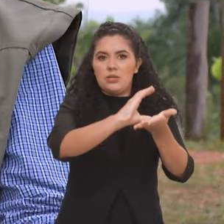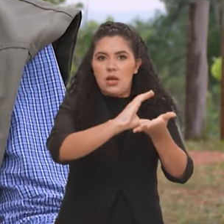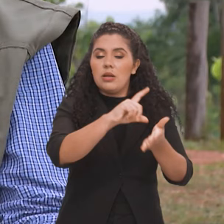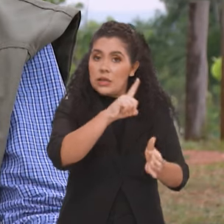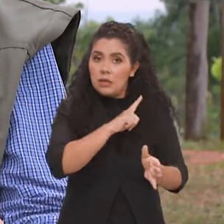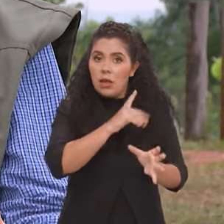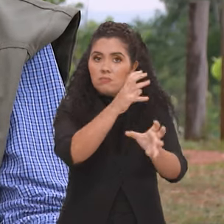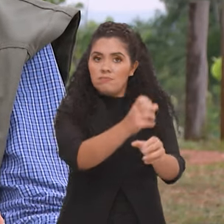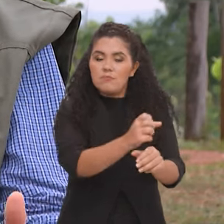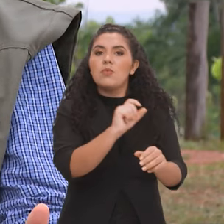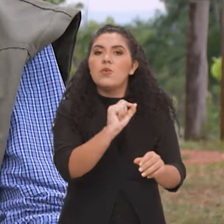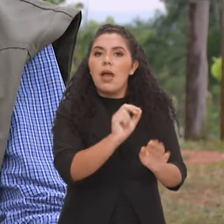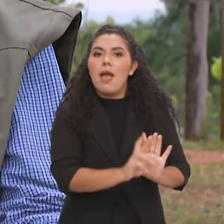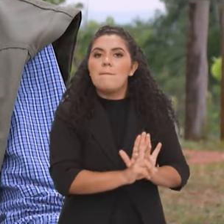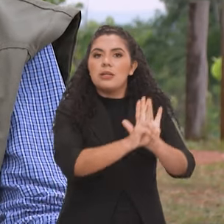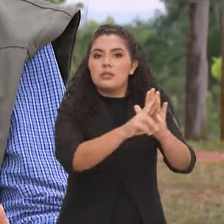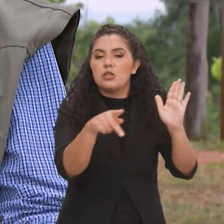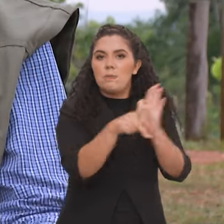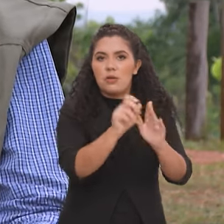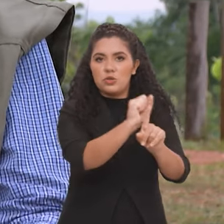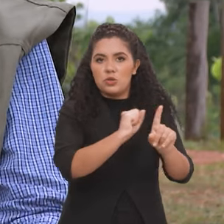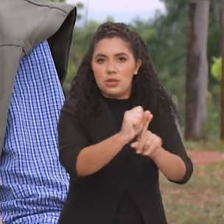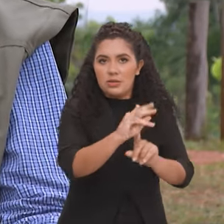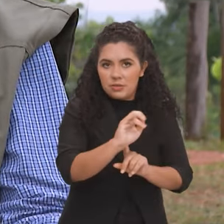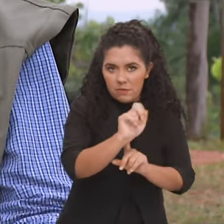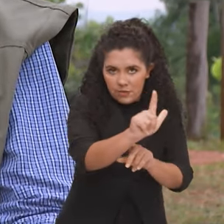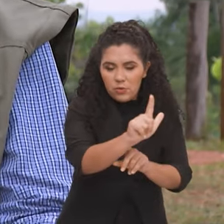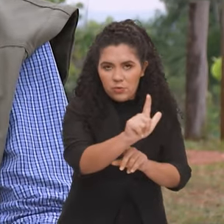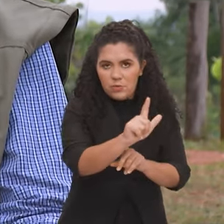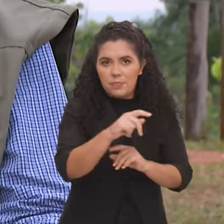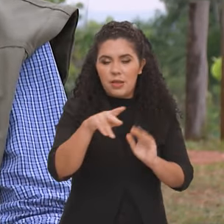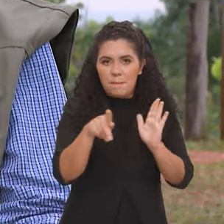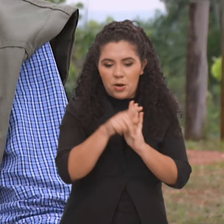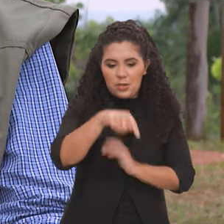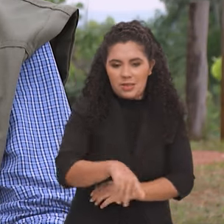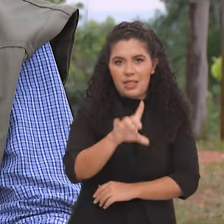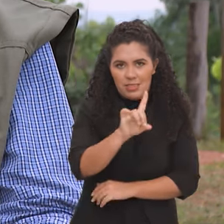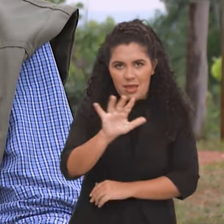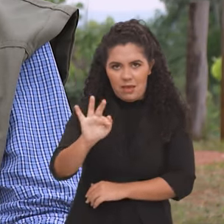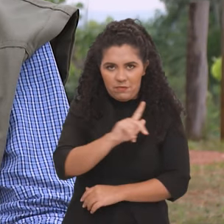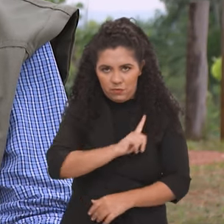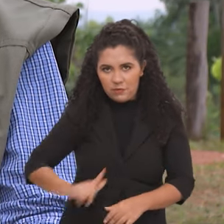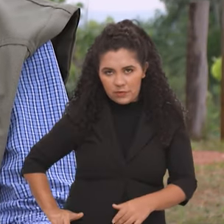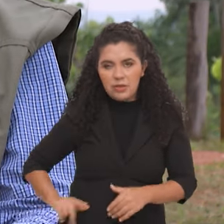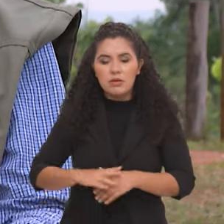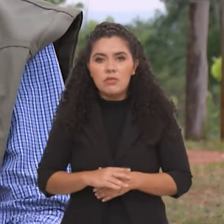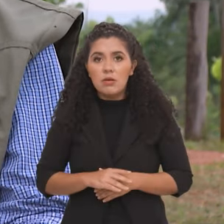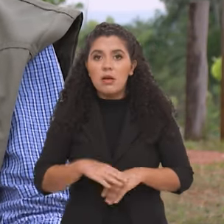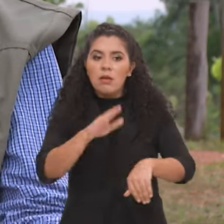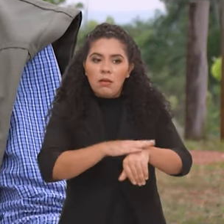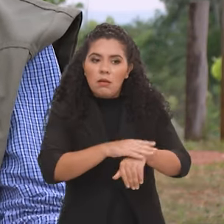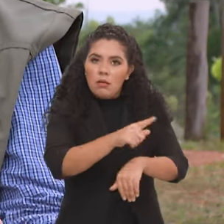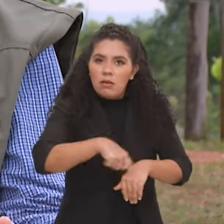exatamente por representantes da sociedade civil, do governo local, aqui no caso, o governo do Distrito Federal, que